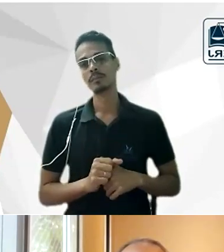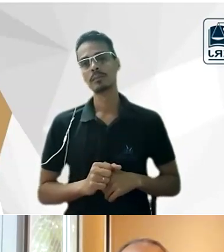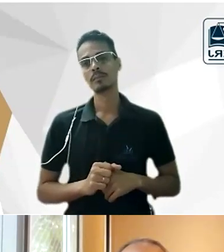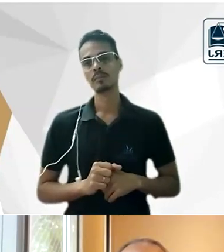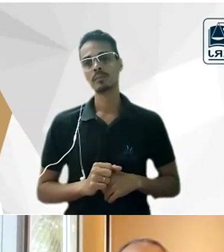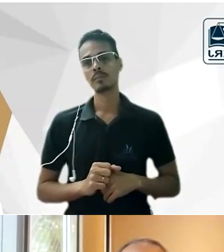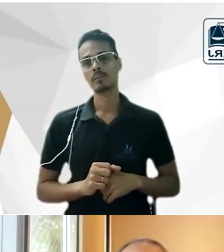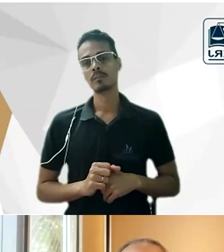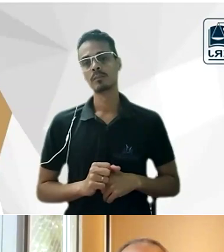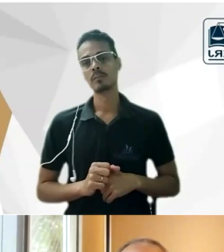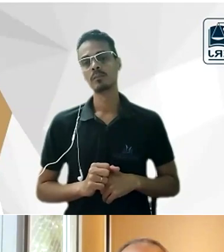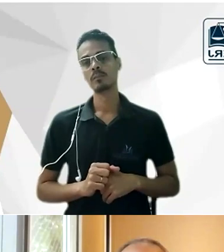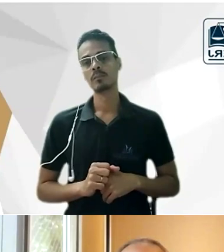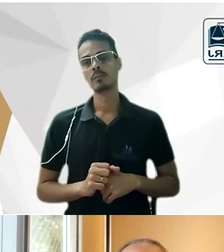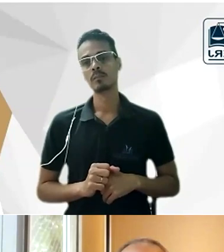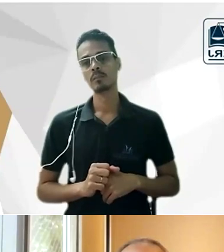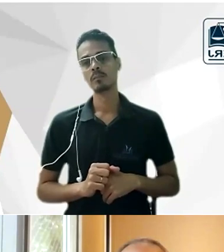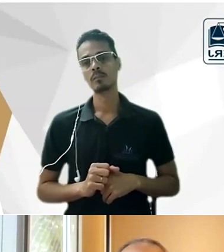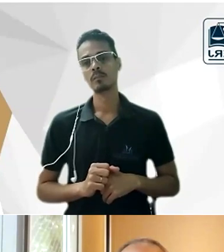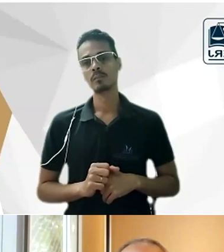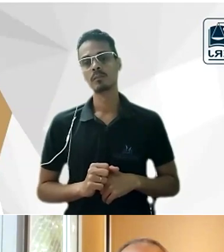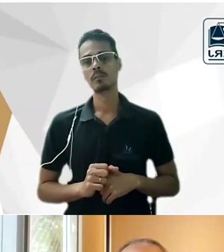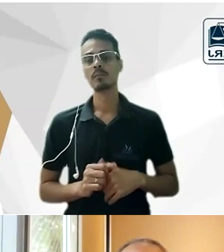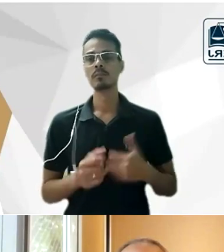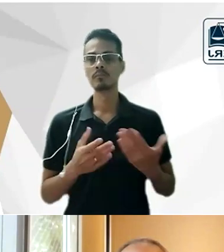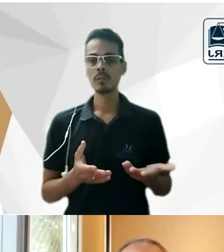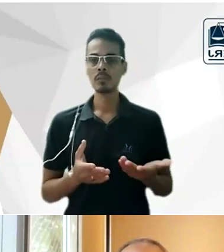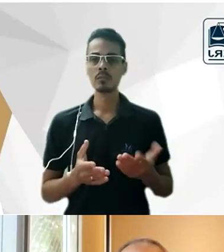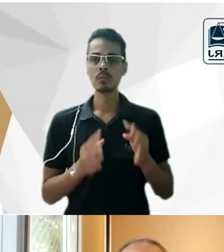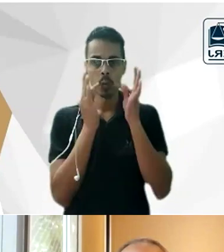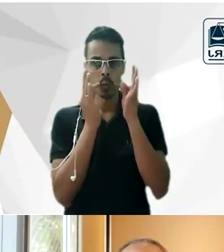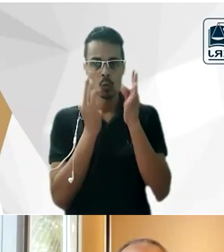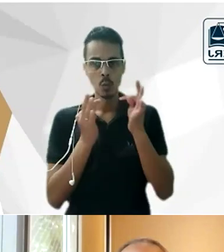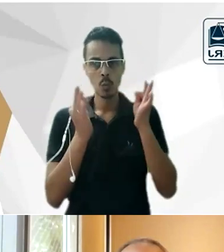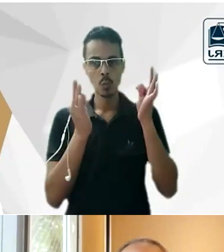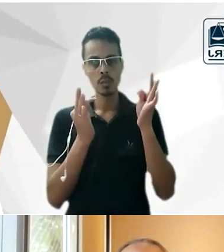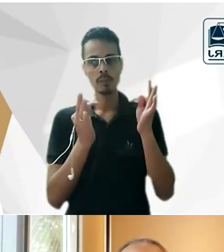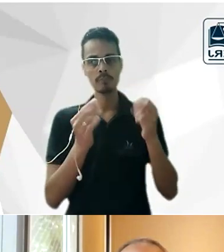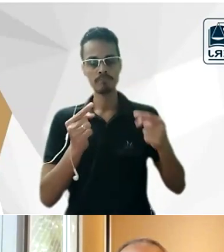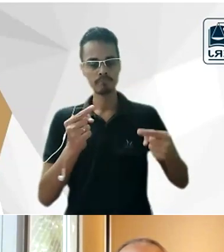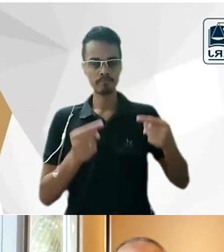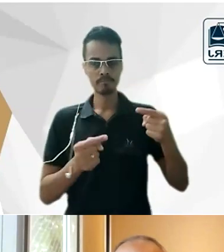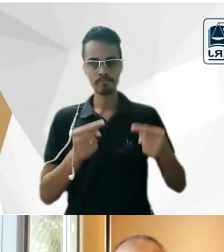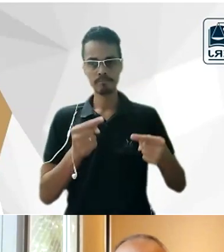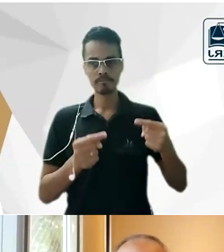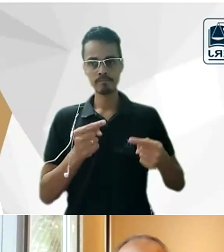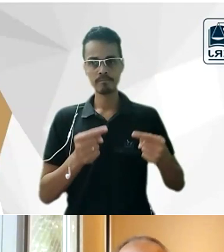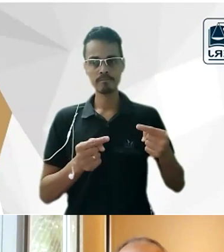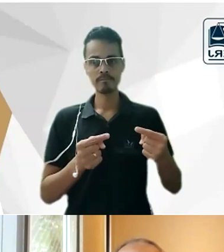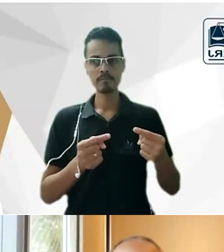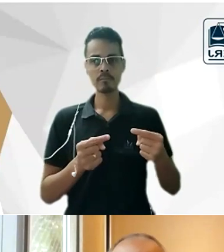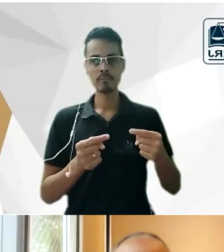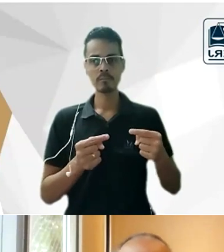então isso é uma das questões o Tobias Barreto como nesse debate é do na Assembleia